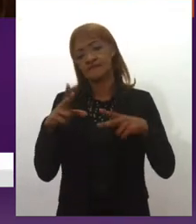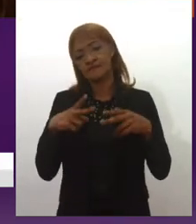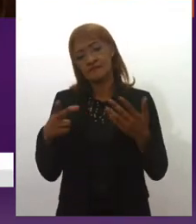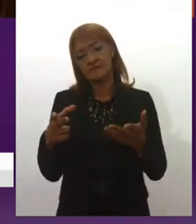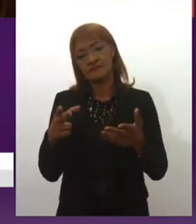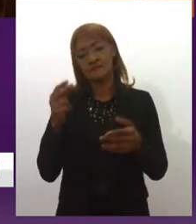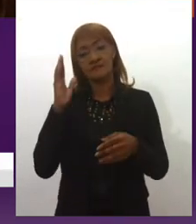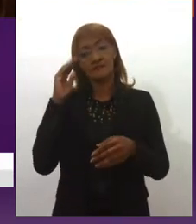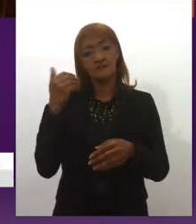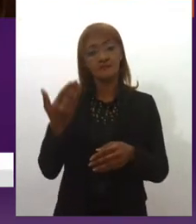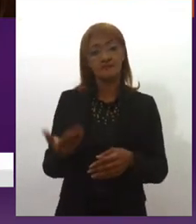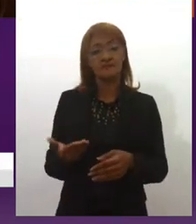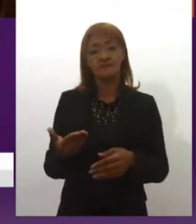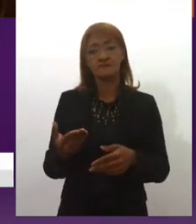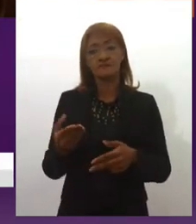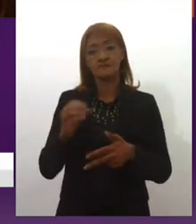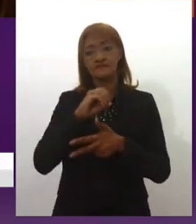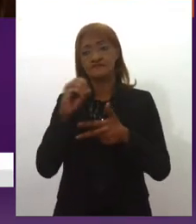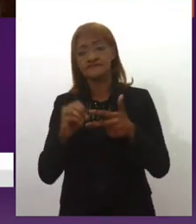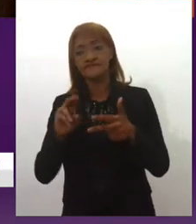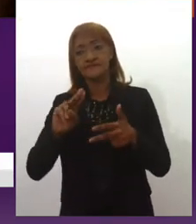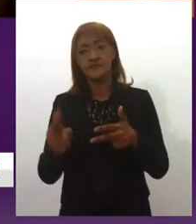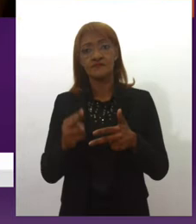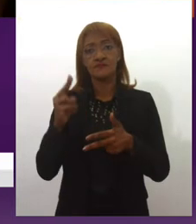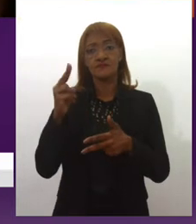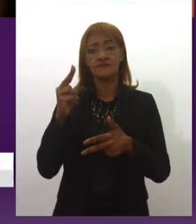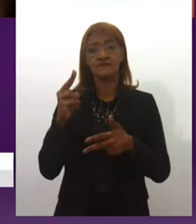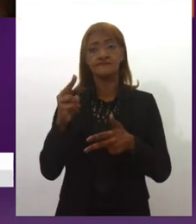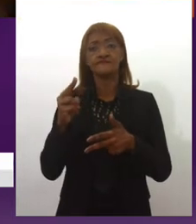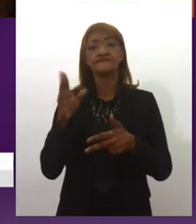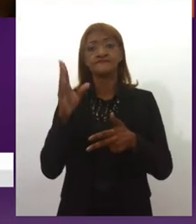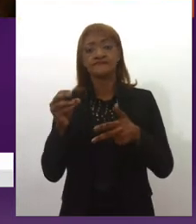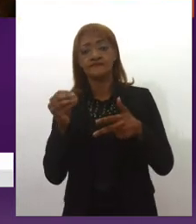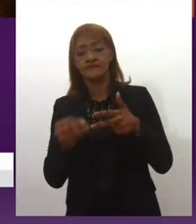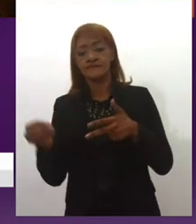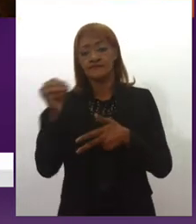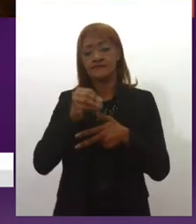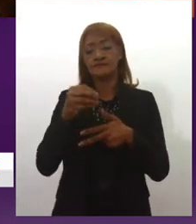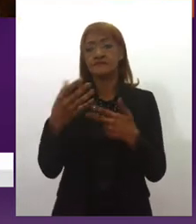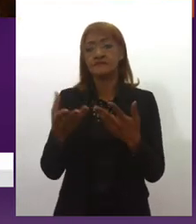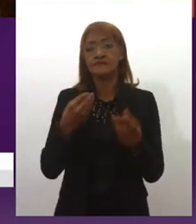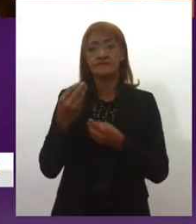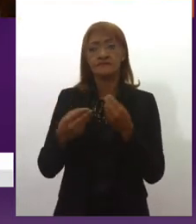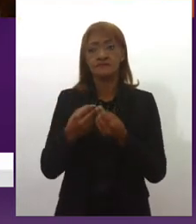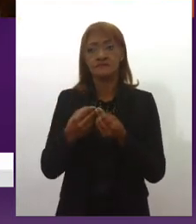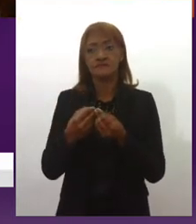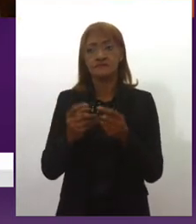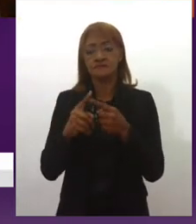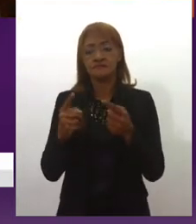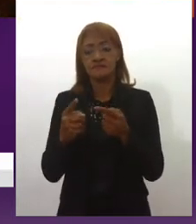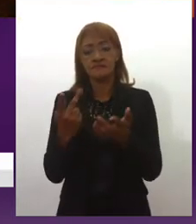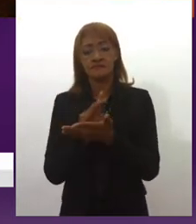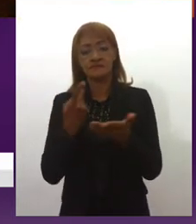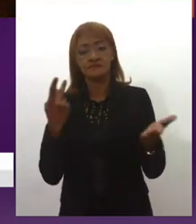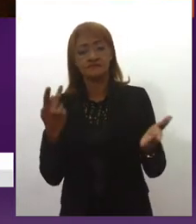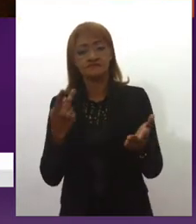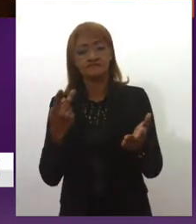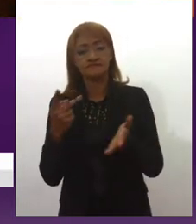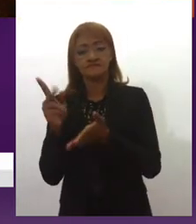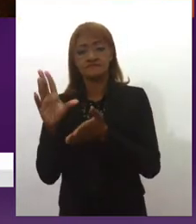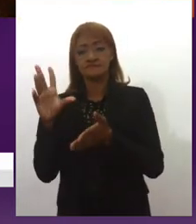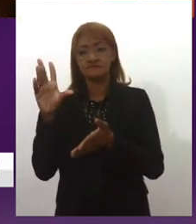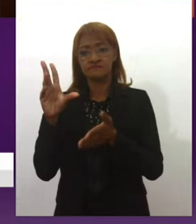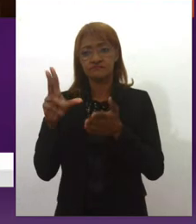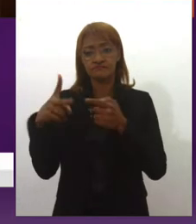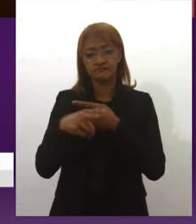o ProUni, o FIES, ele consegue absorver muita gente, quando tem esses cortes, eu penso logo assim, se as pessoas não conseguem